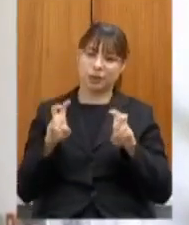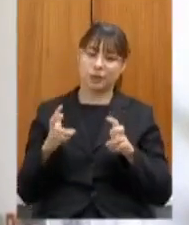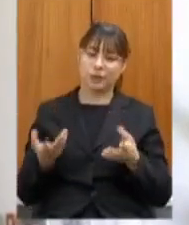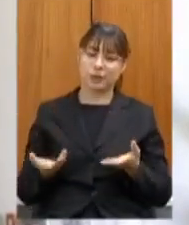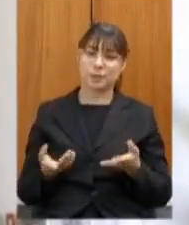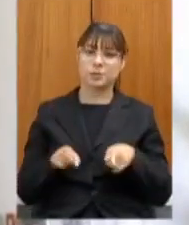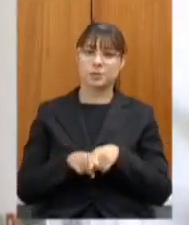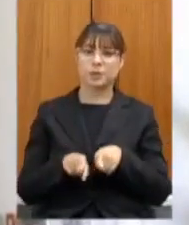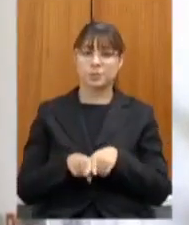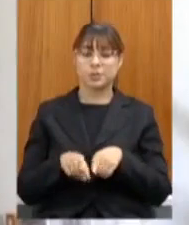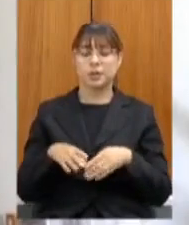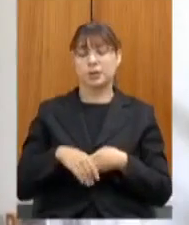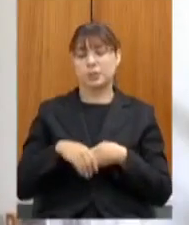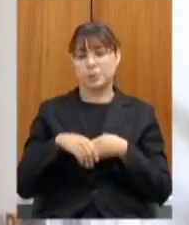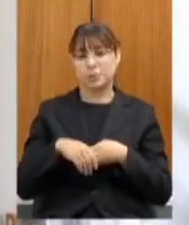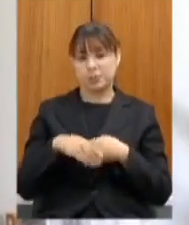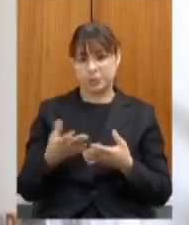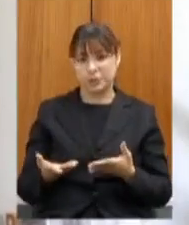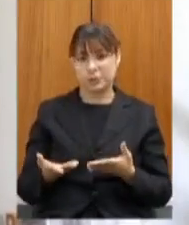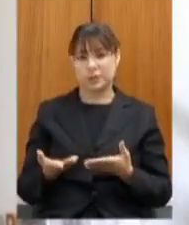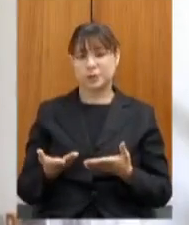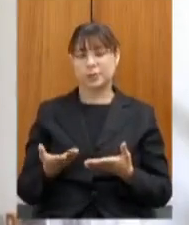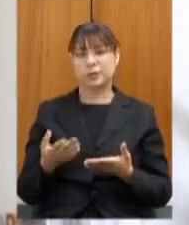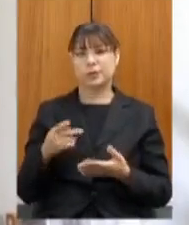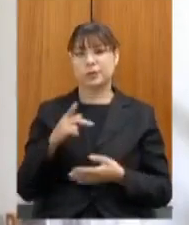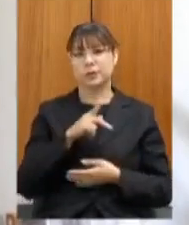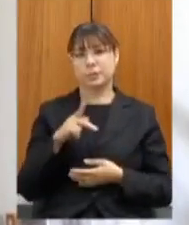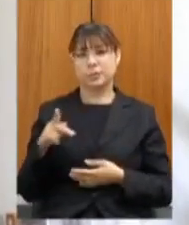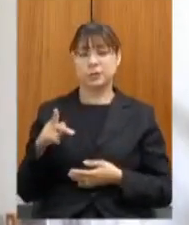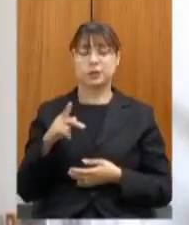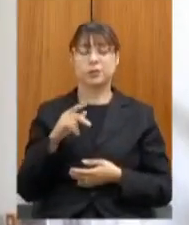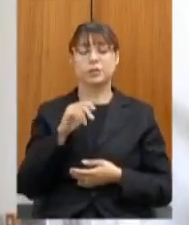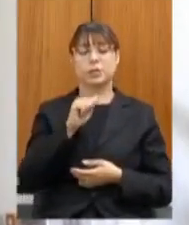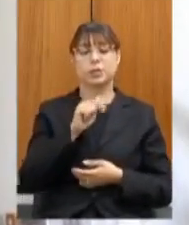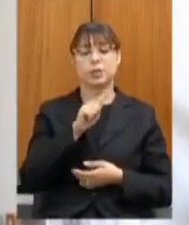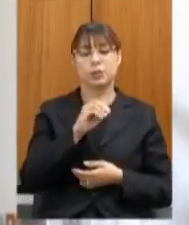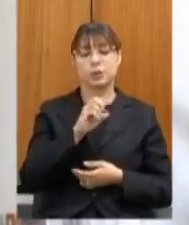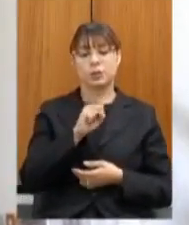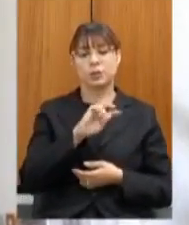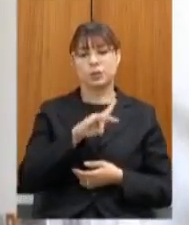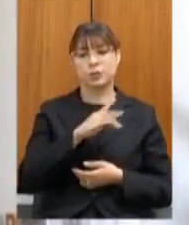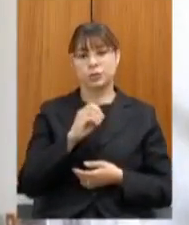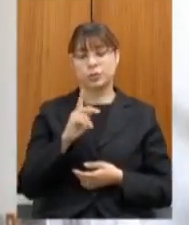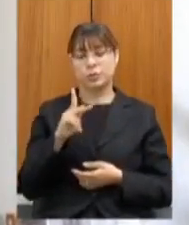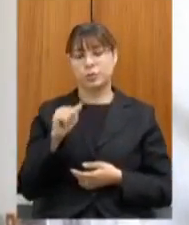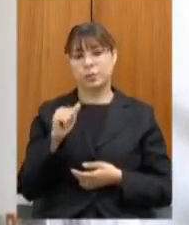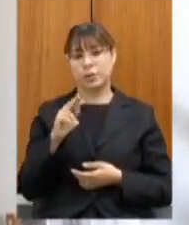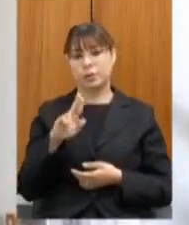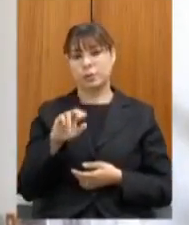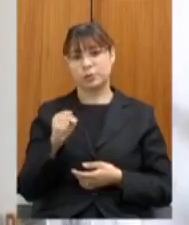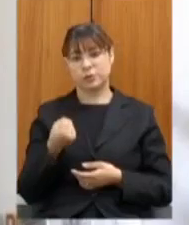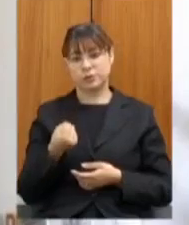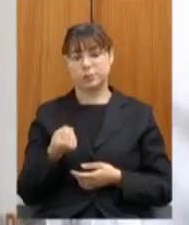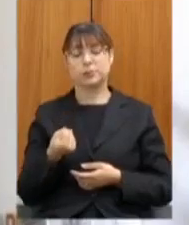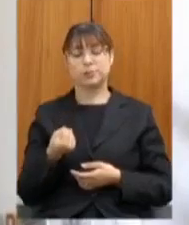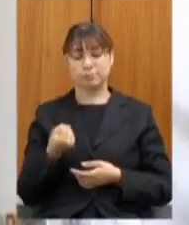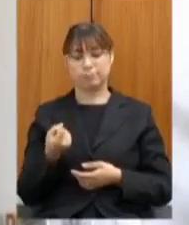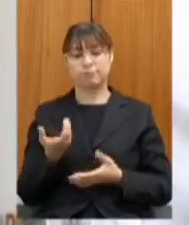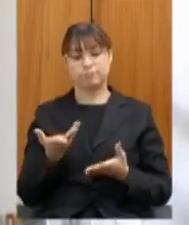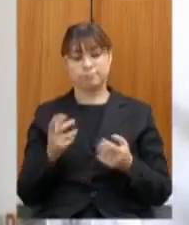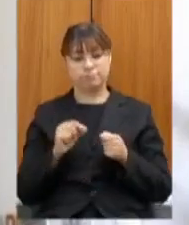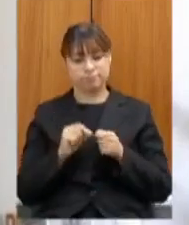cumprimentar a nossa casa em nome do nosso presidente Agostinho Patrus pela iniciativa da Assembleia